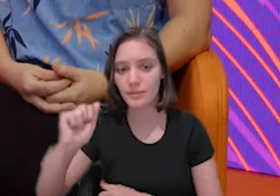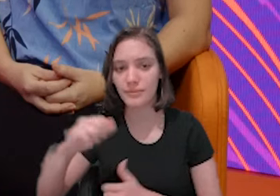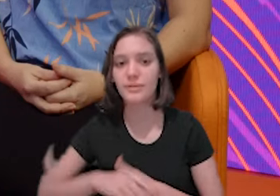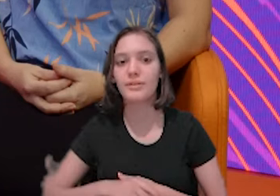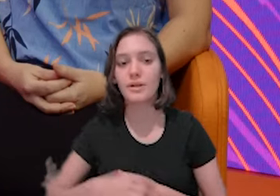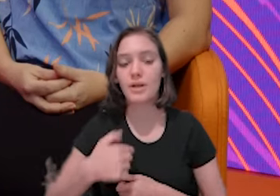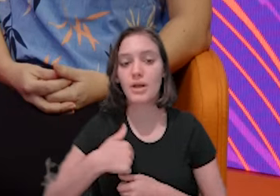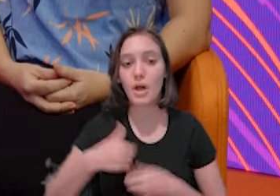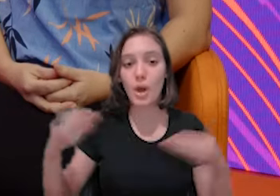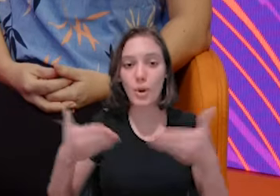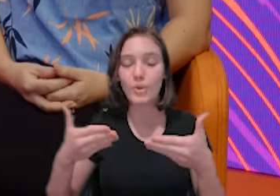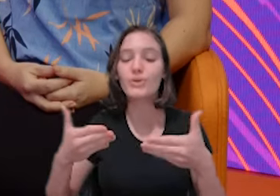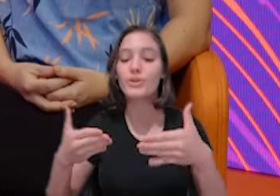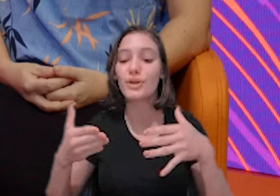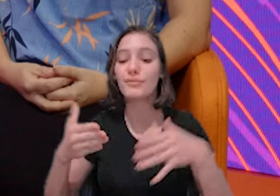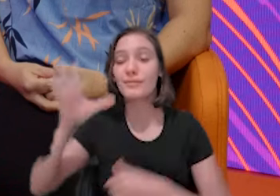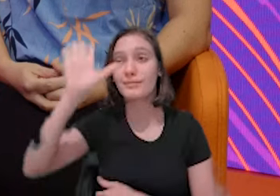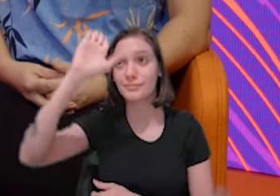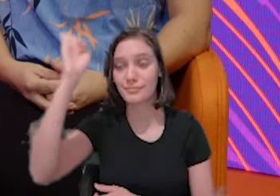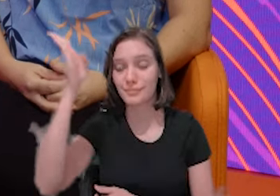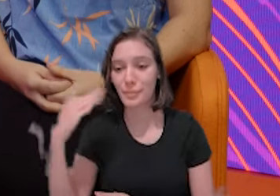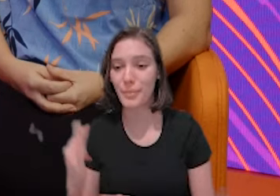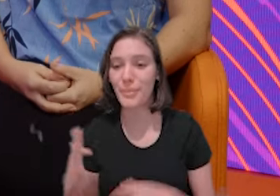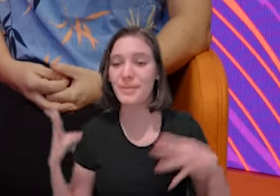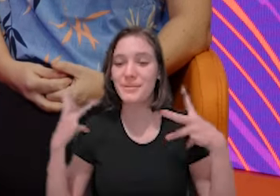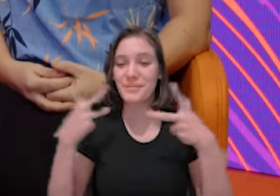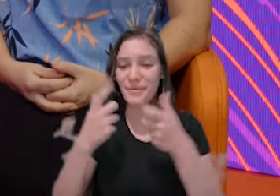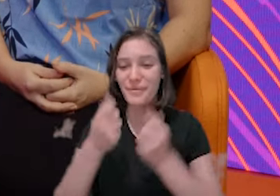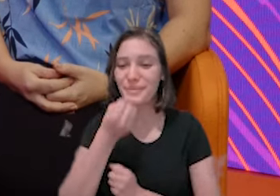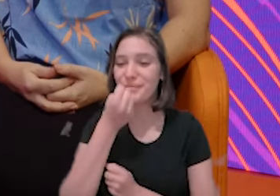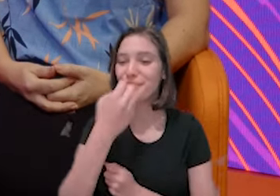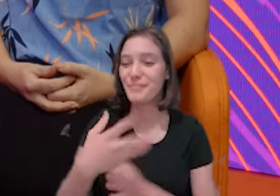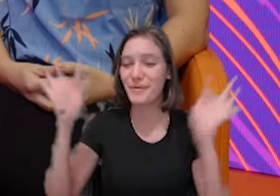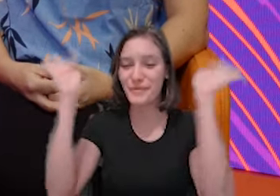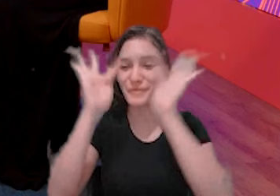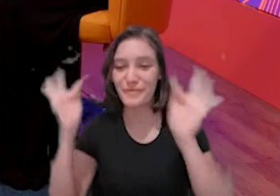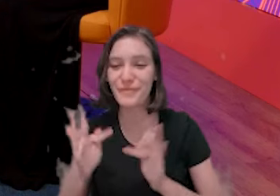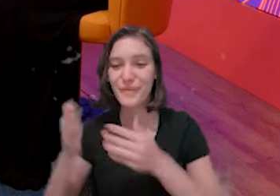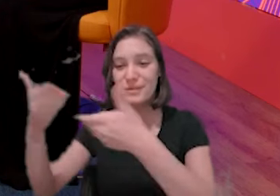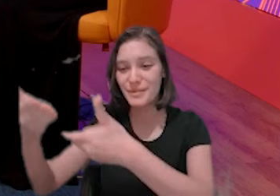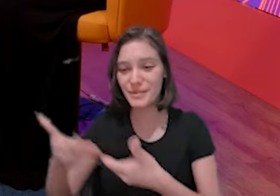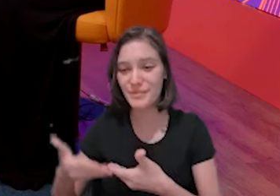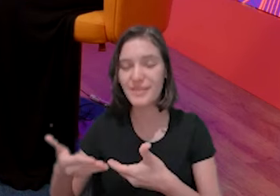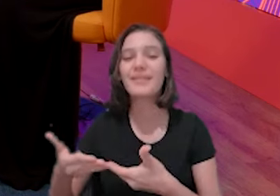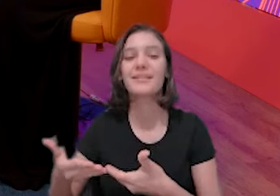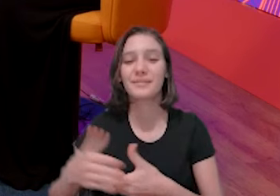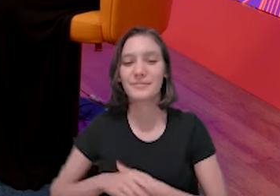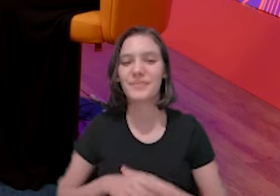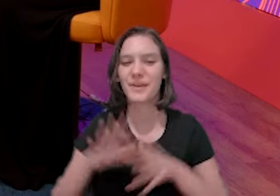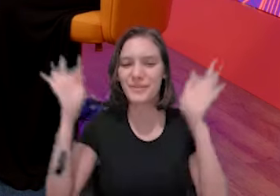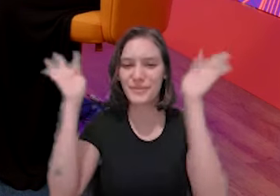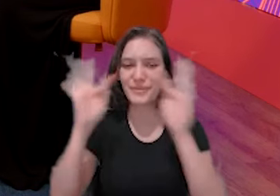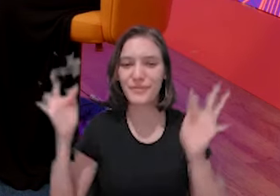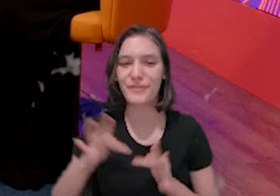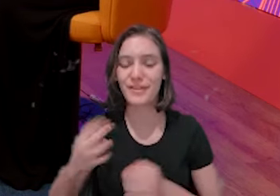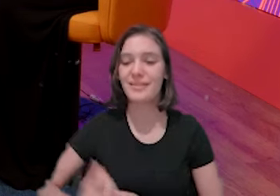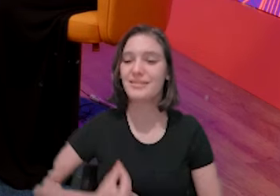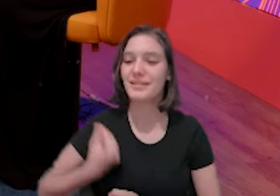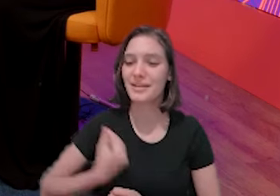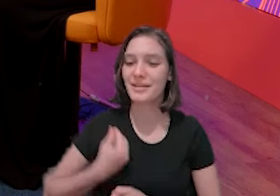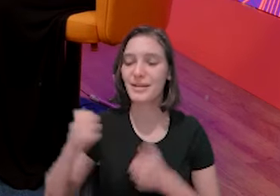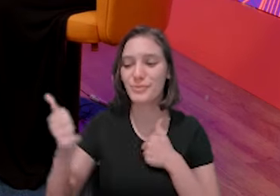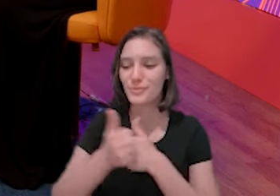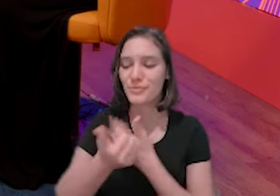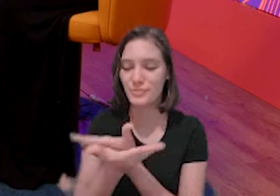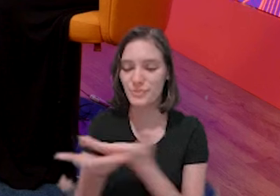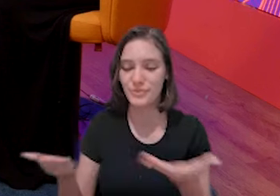estrangeira, nessa terra maravilhosa do Brasil. Ah, que bom. Muito feliz em receber você aqui no nosso estúdio. Muito feliz em eu estar